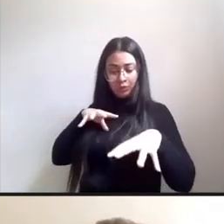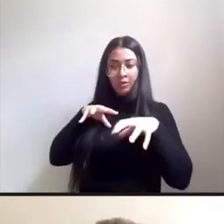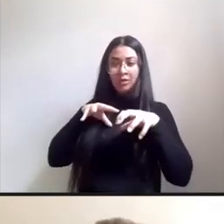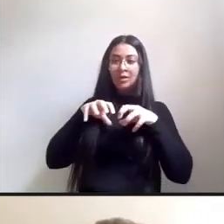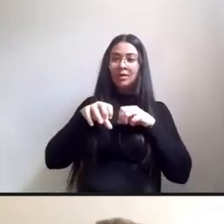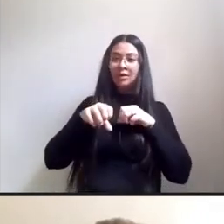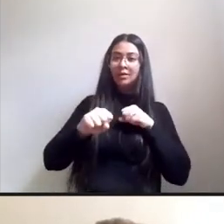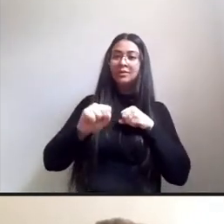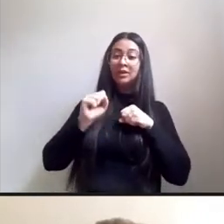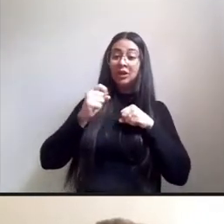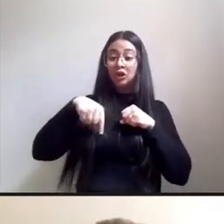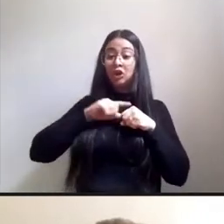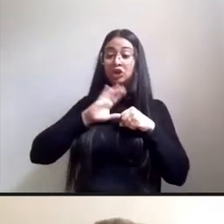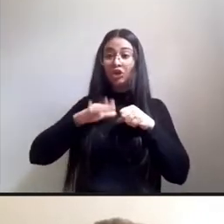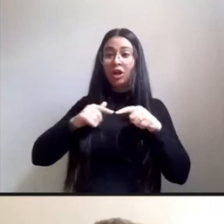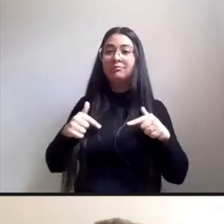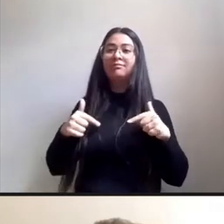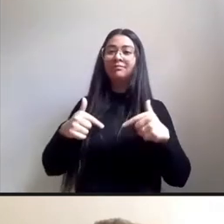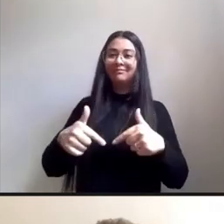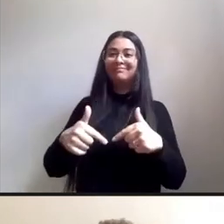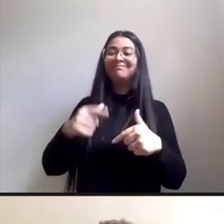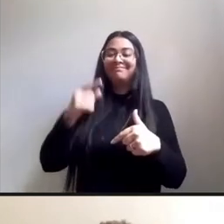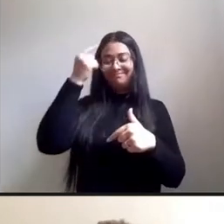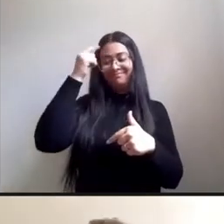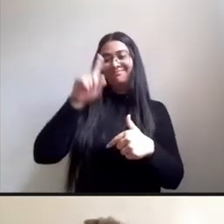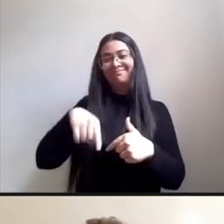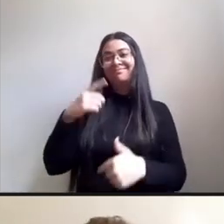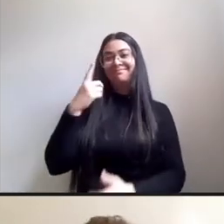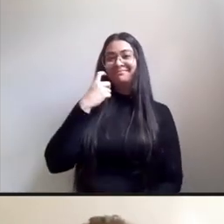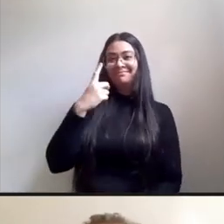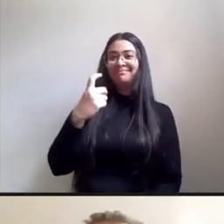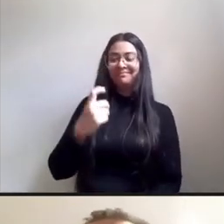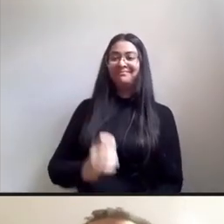bem interessante é isso